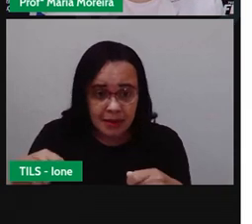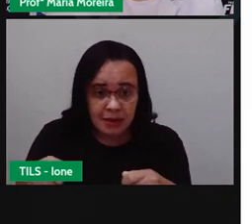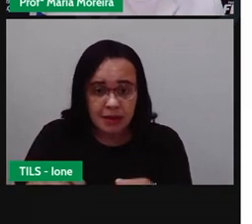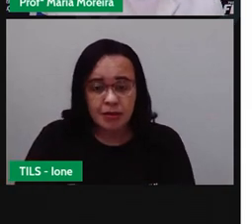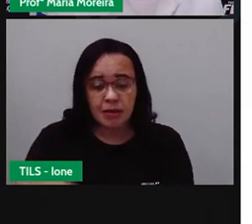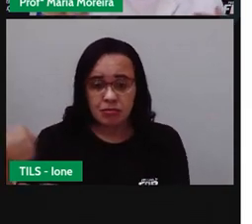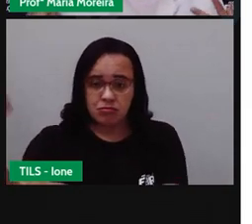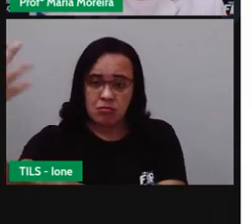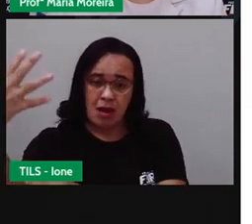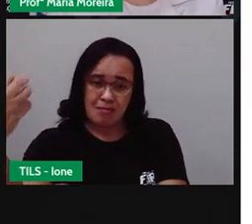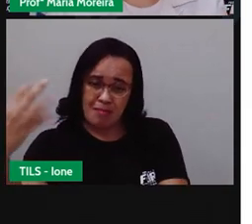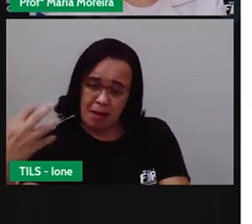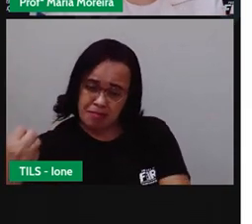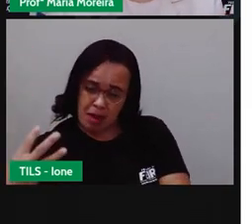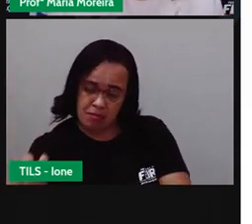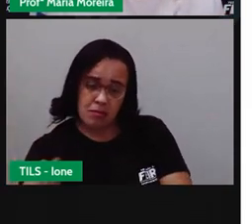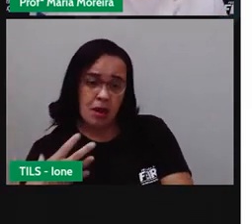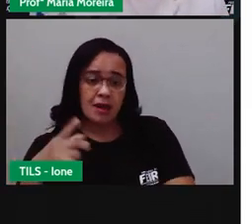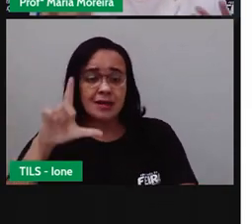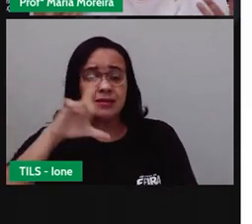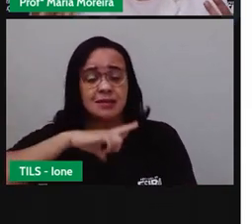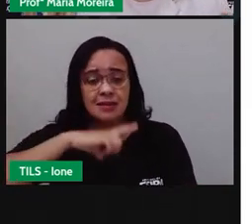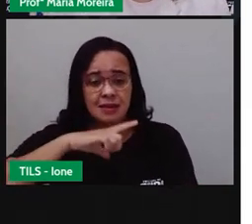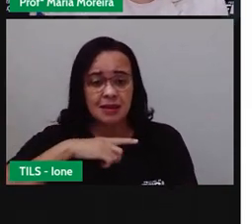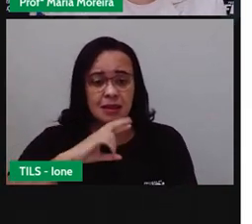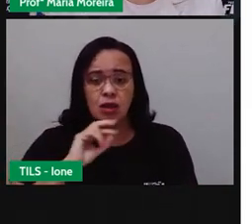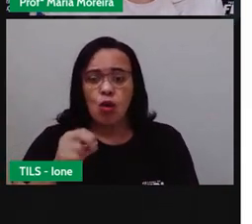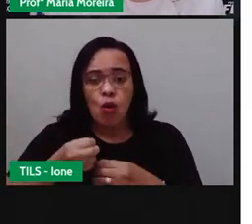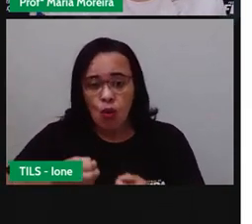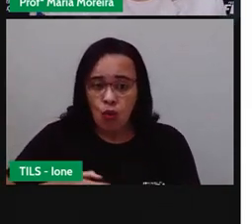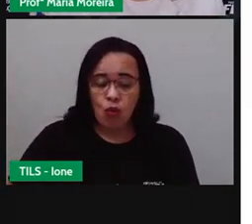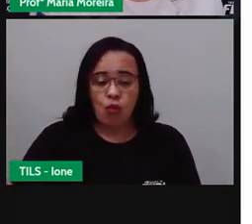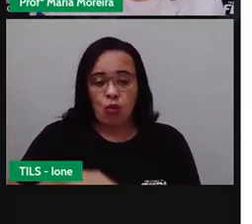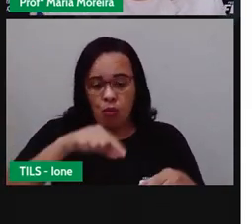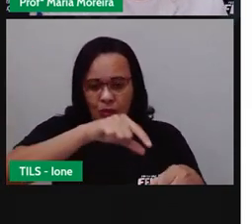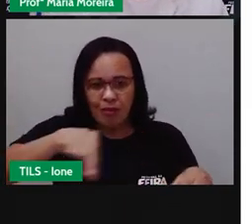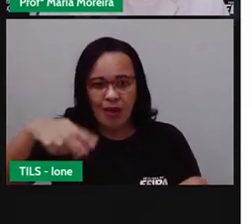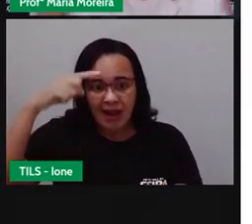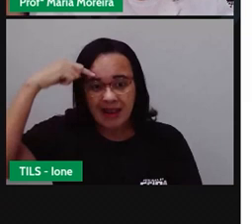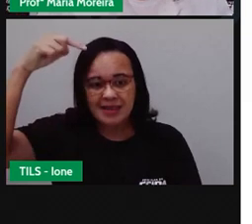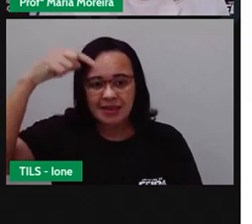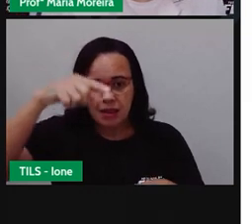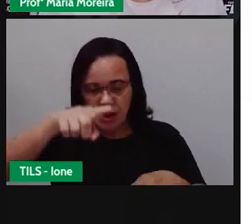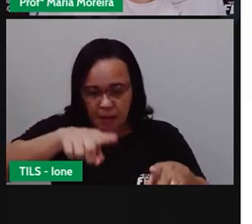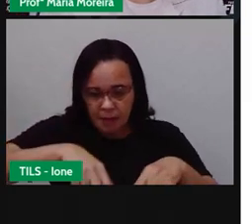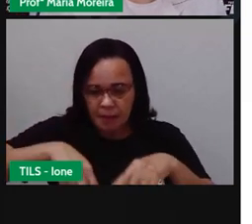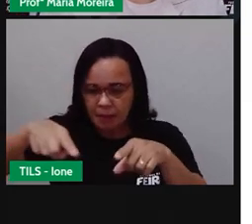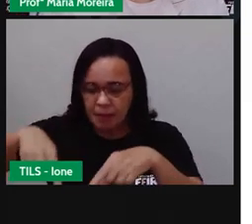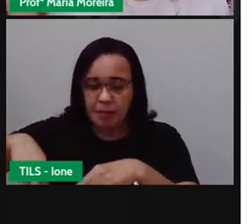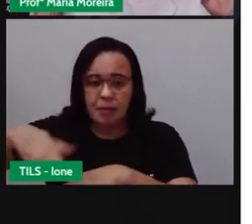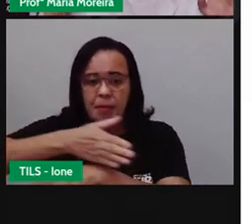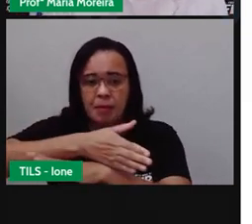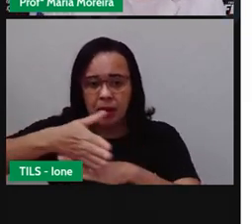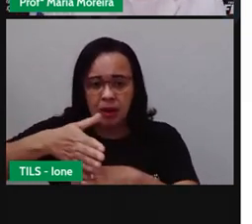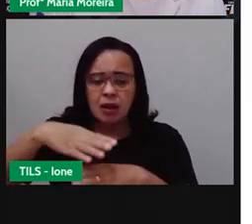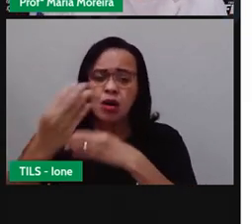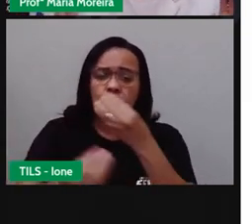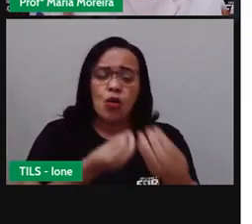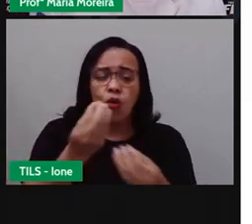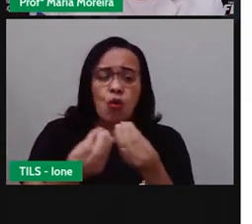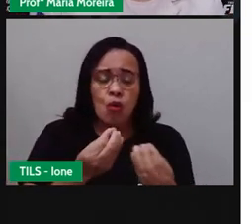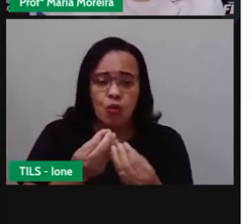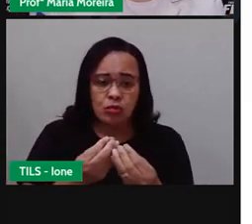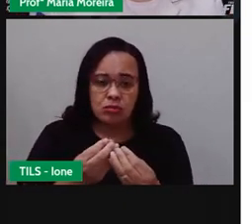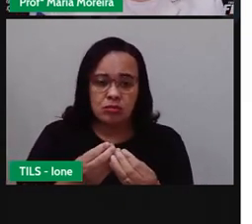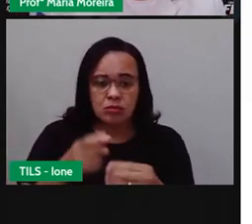sinaleira. Se o trânsito é seguro. E se você faz isso, né? Num período considerável.